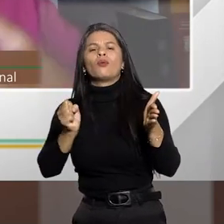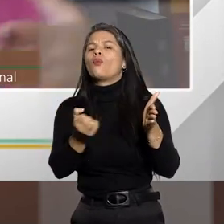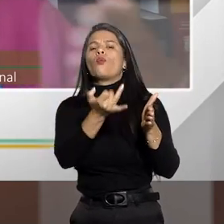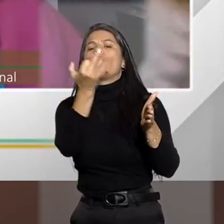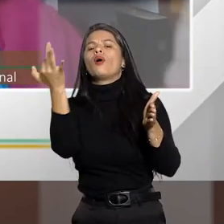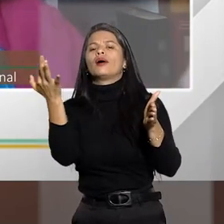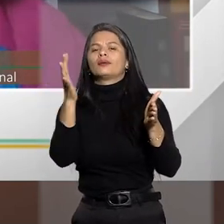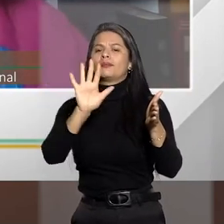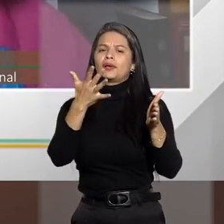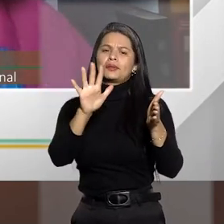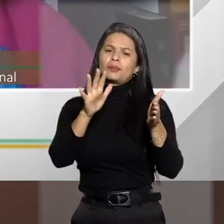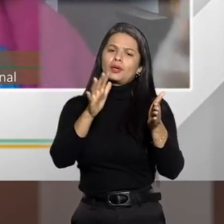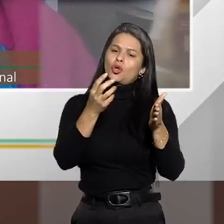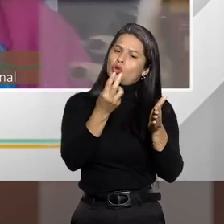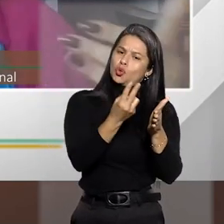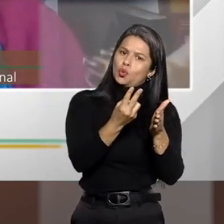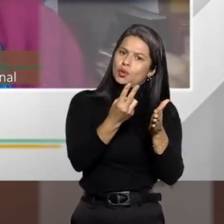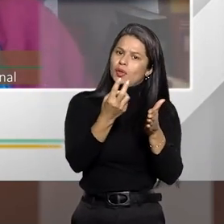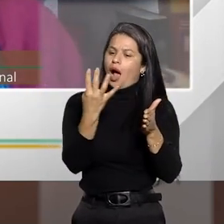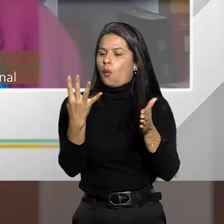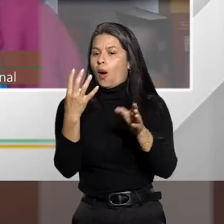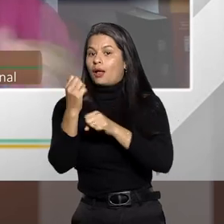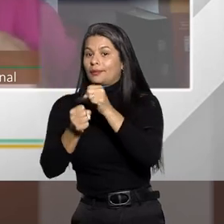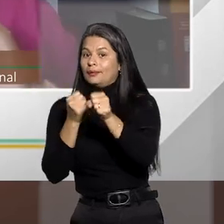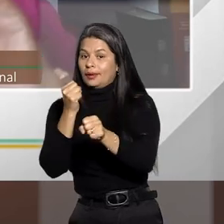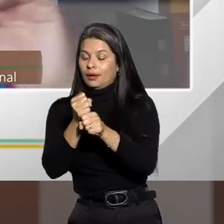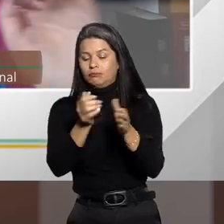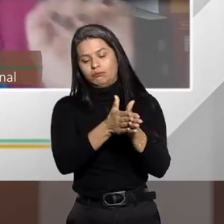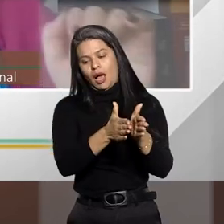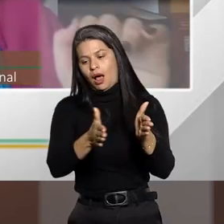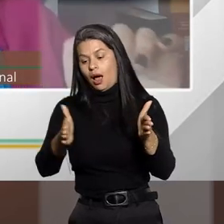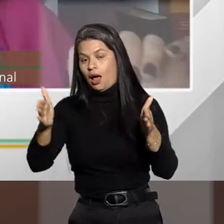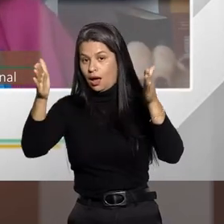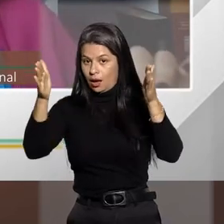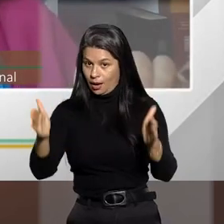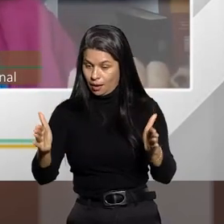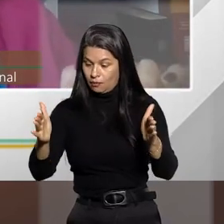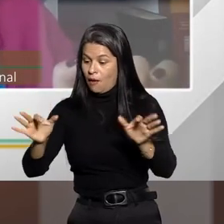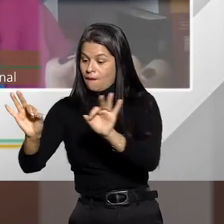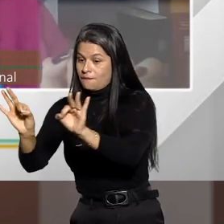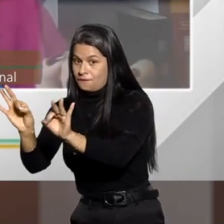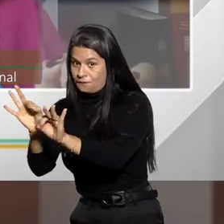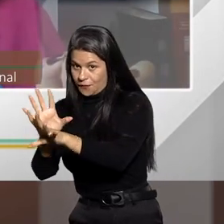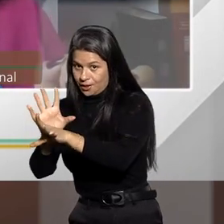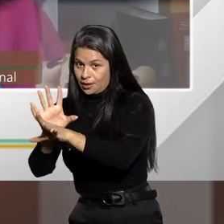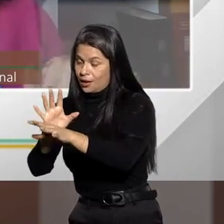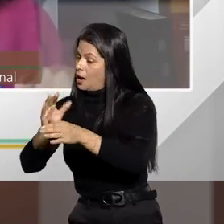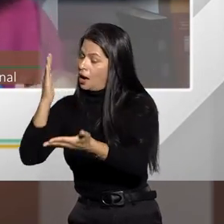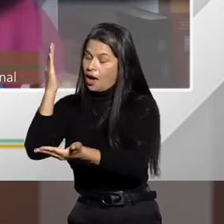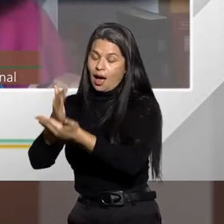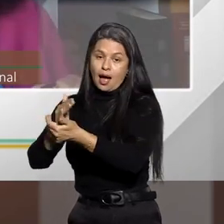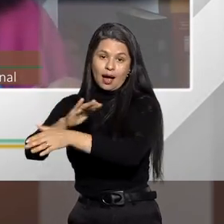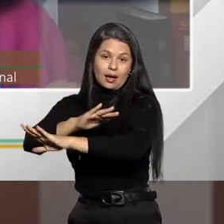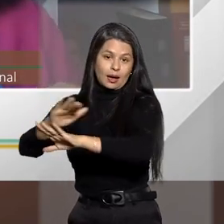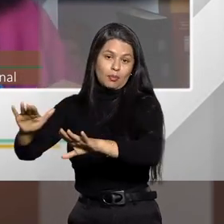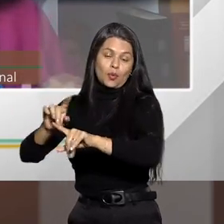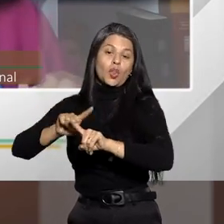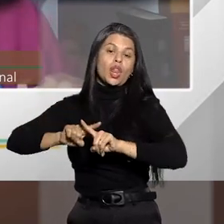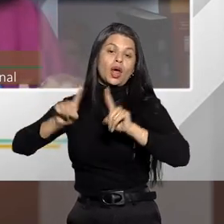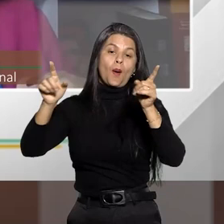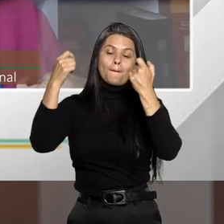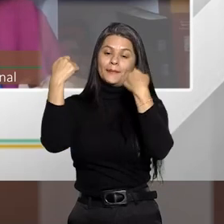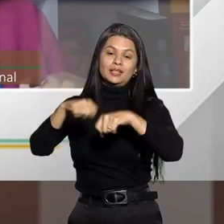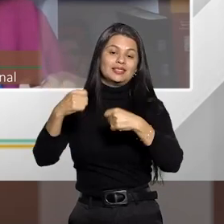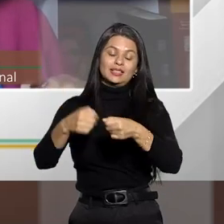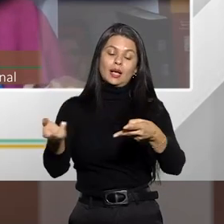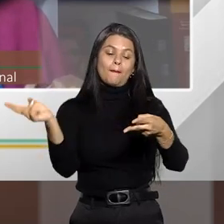prazo de dois a quatro anos, vai ser declarada extinta a punibilidade, ele não vai precisar cumprir